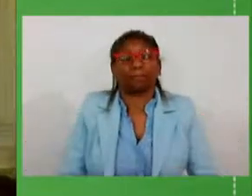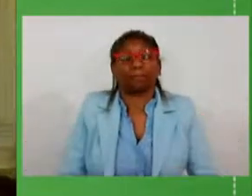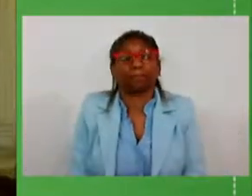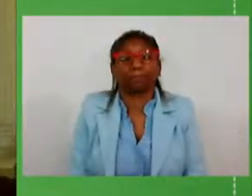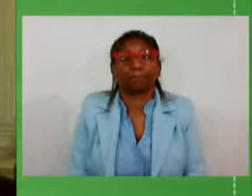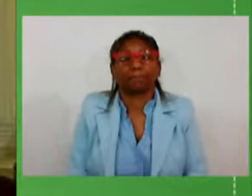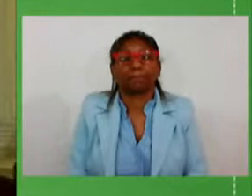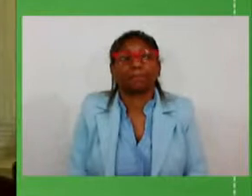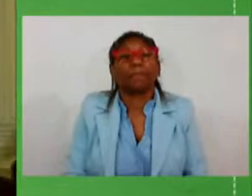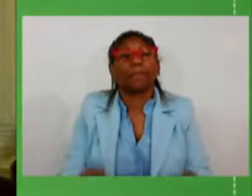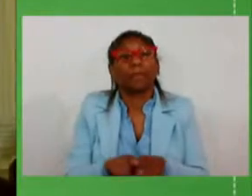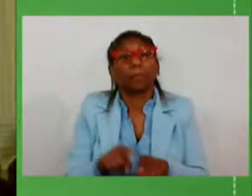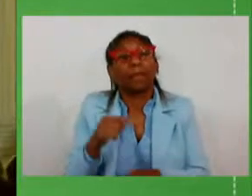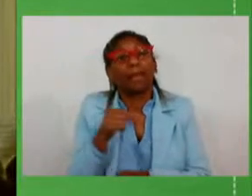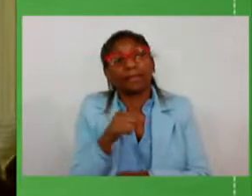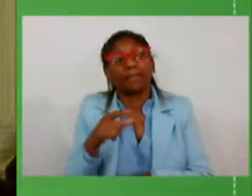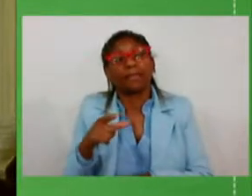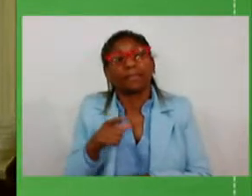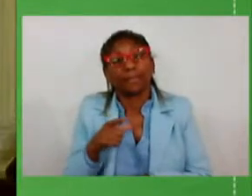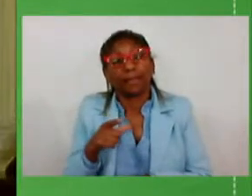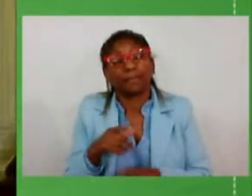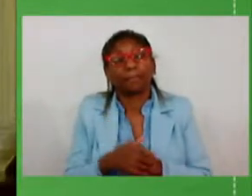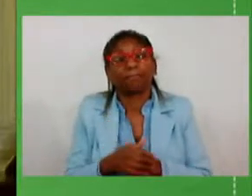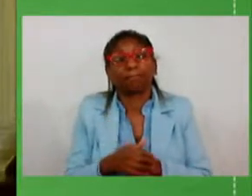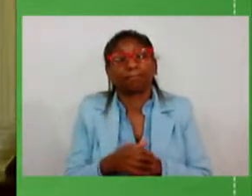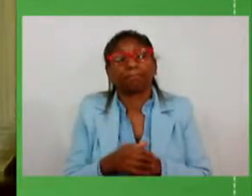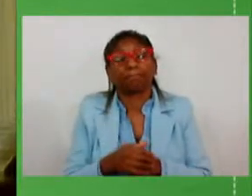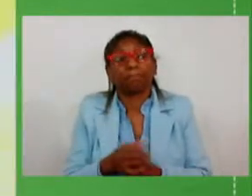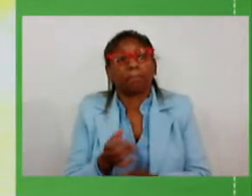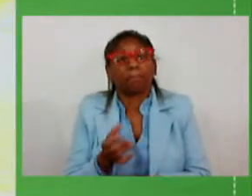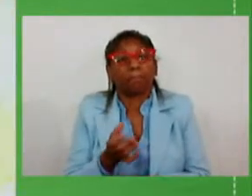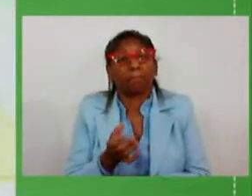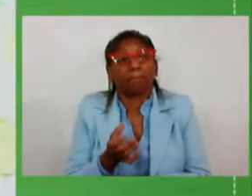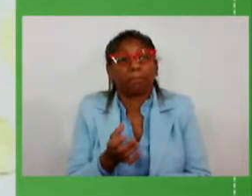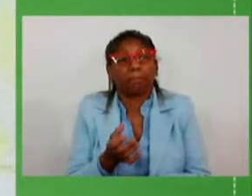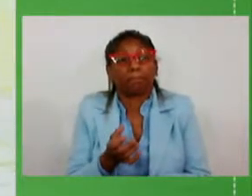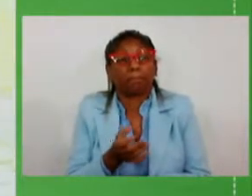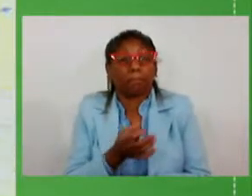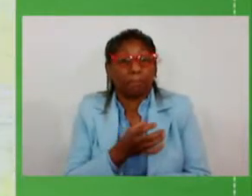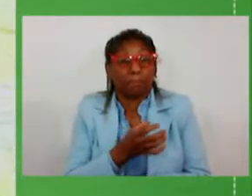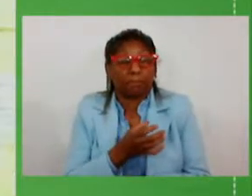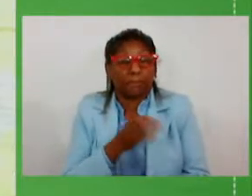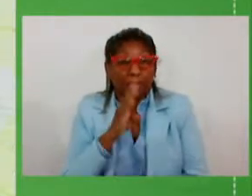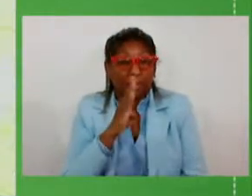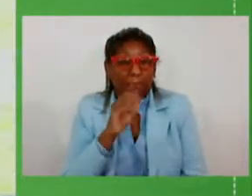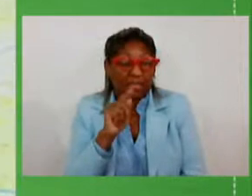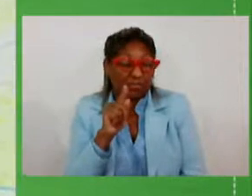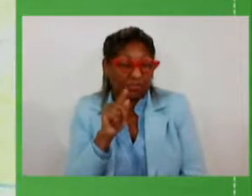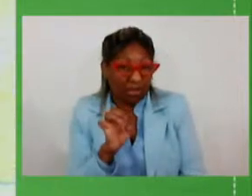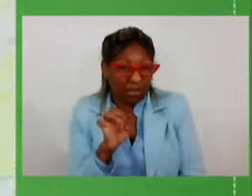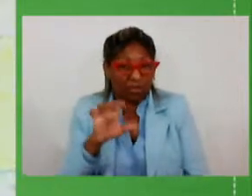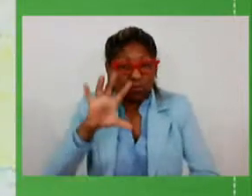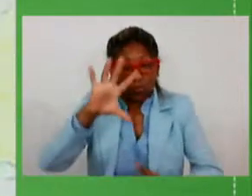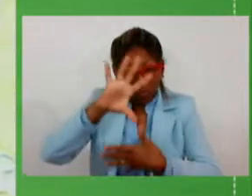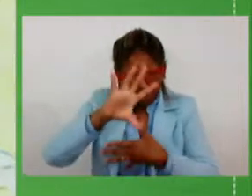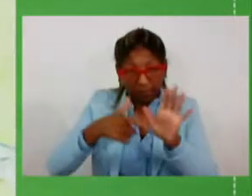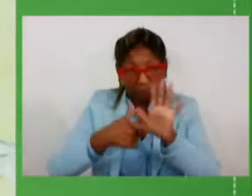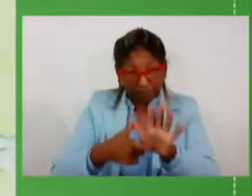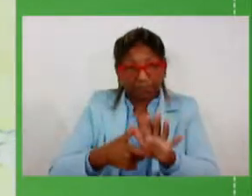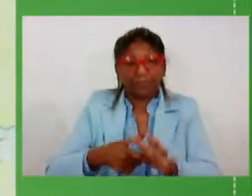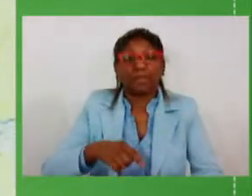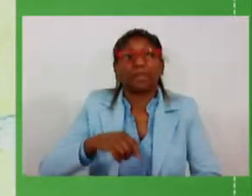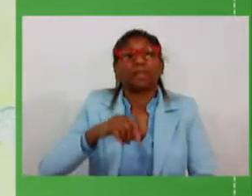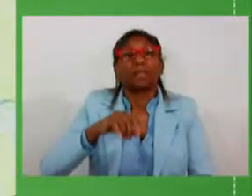aqui Torquato Severo Bagé no mapa na RSC 473